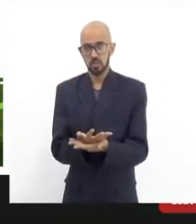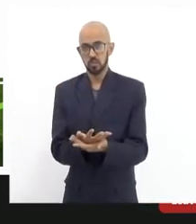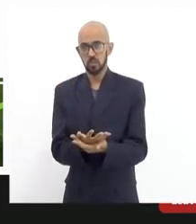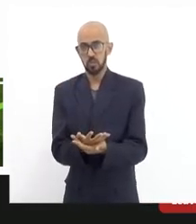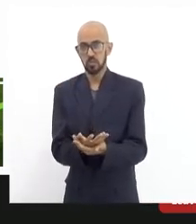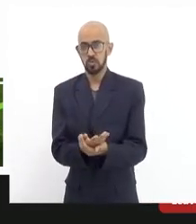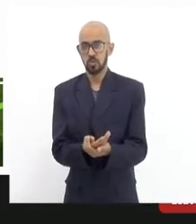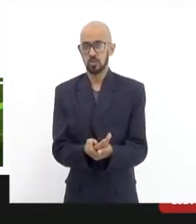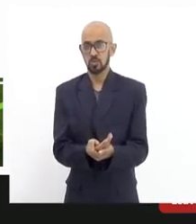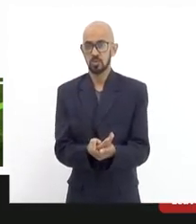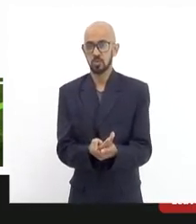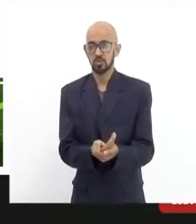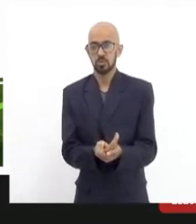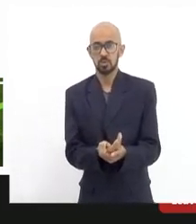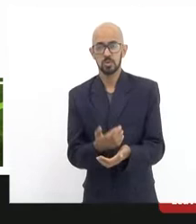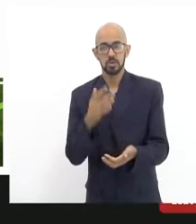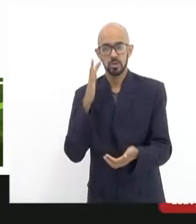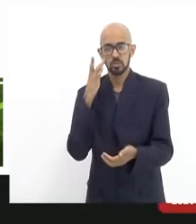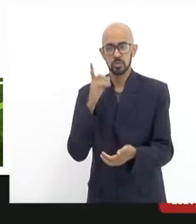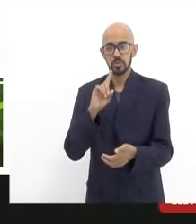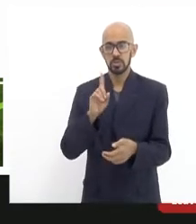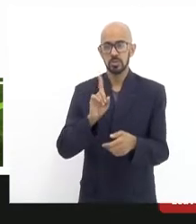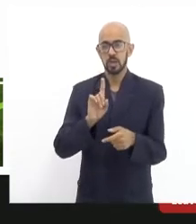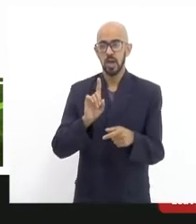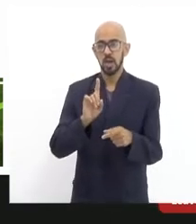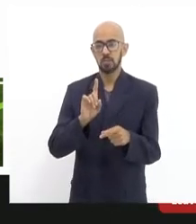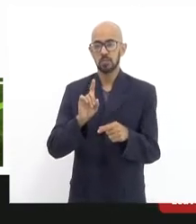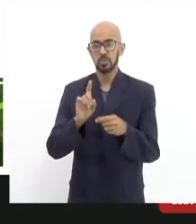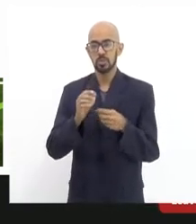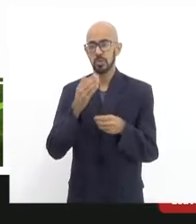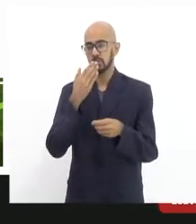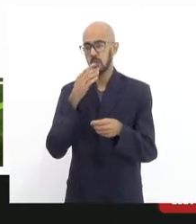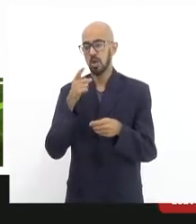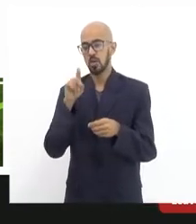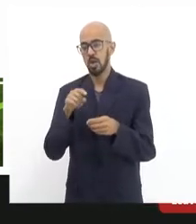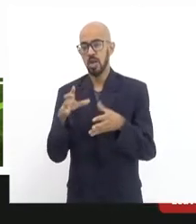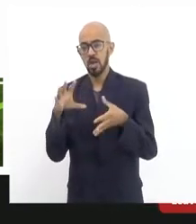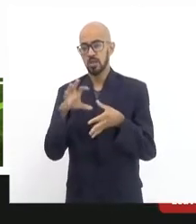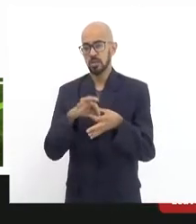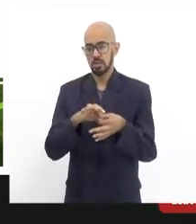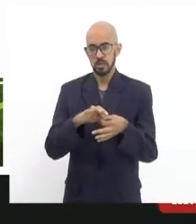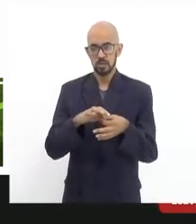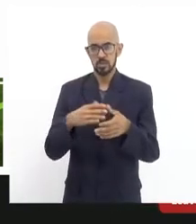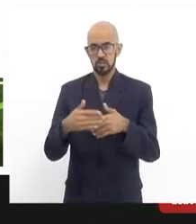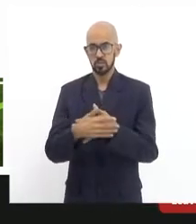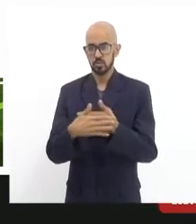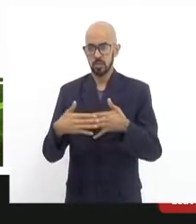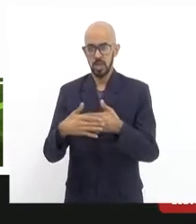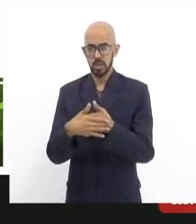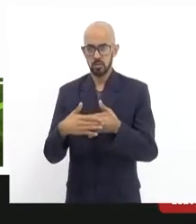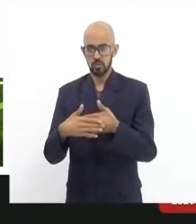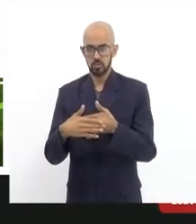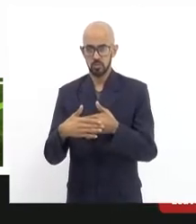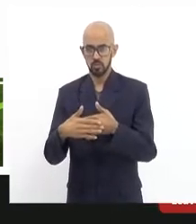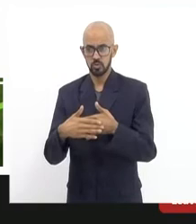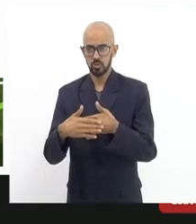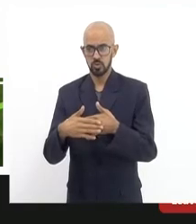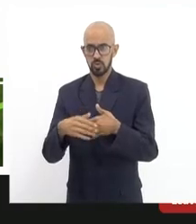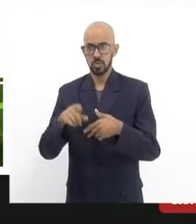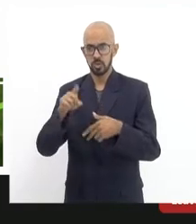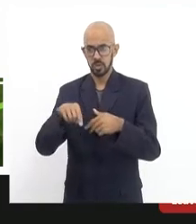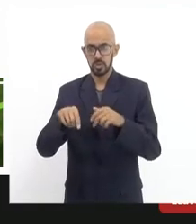se sabe por quê, que não têm nada a ver com a integração dos bairros e dos bairros da cidade. Ou seja, esse processo